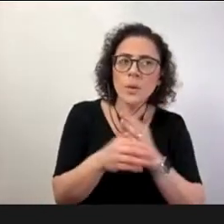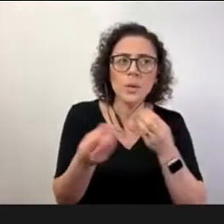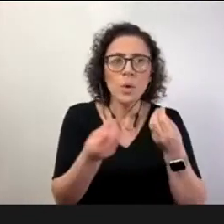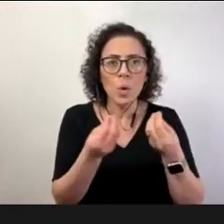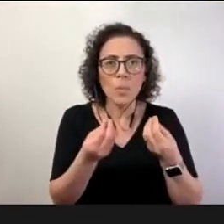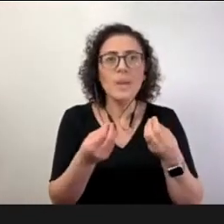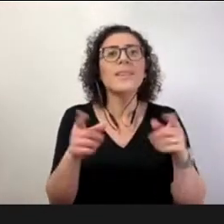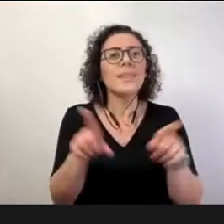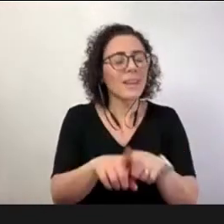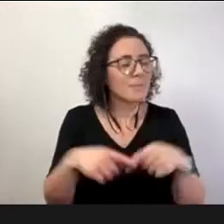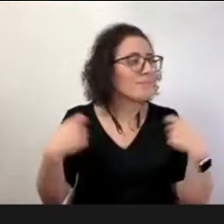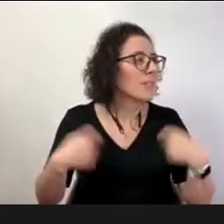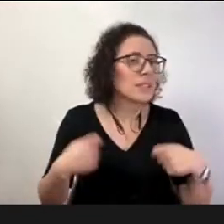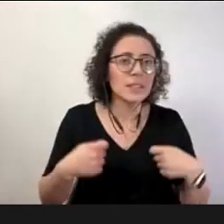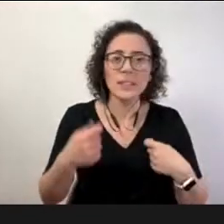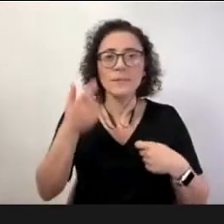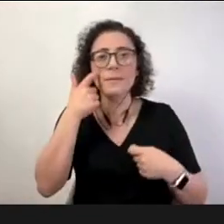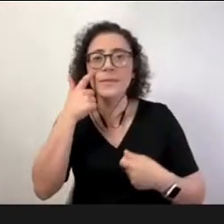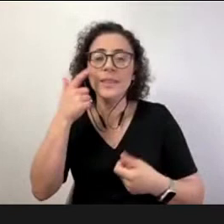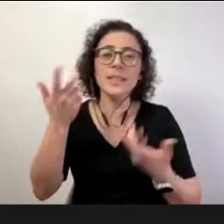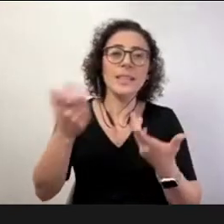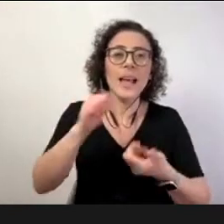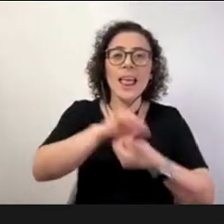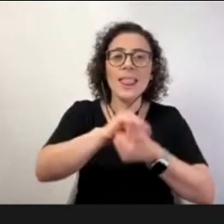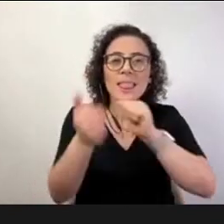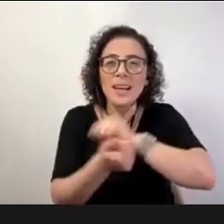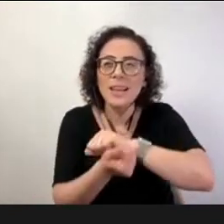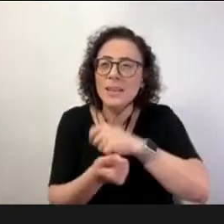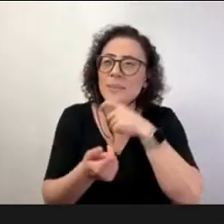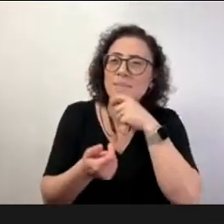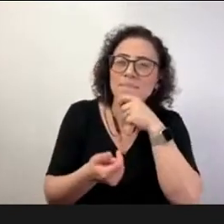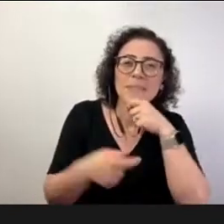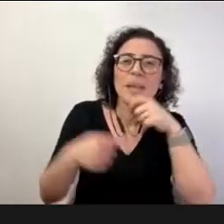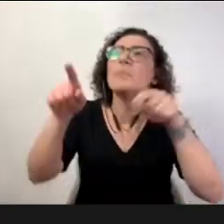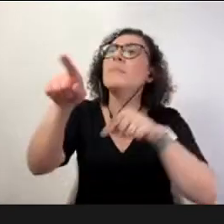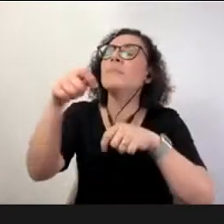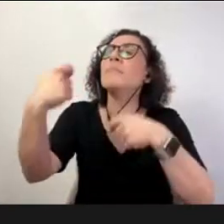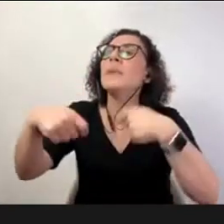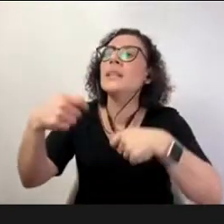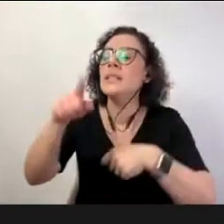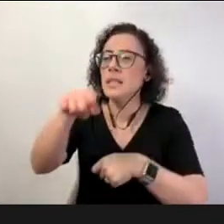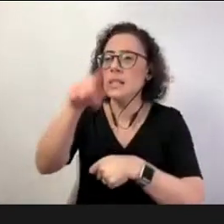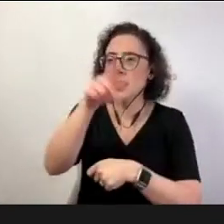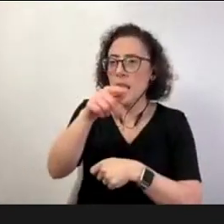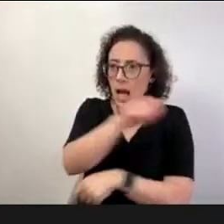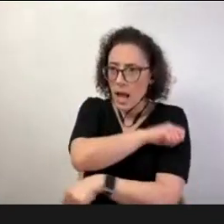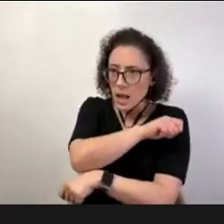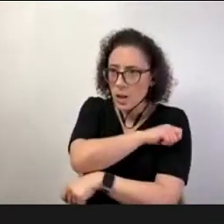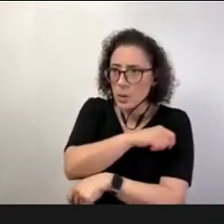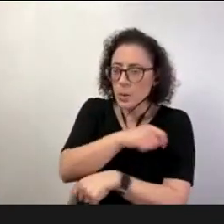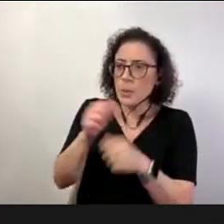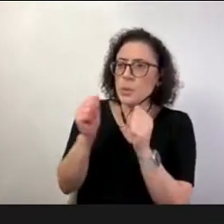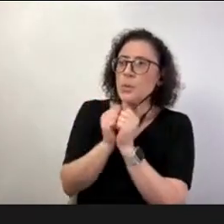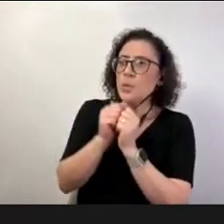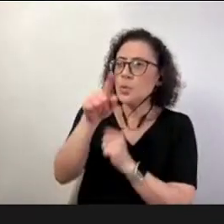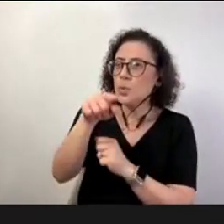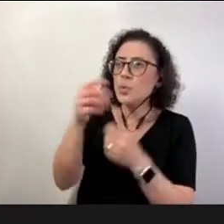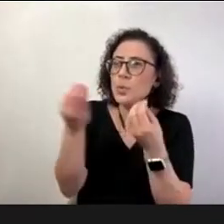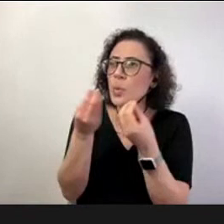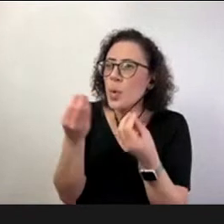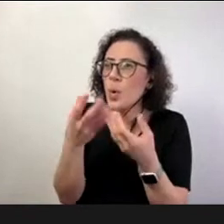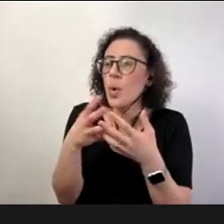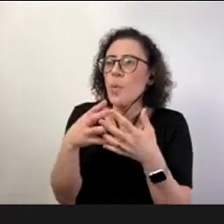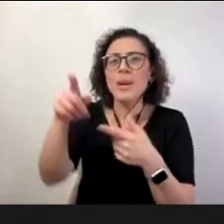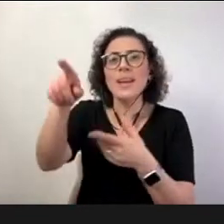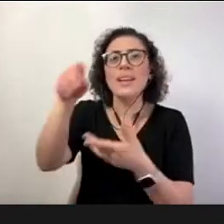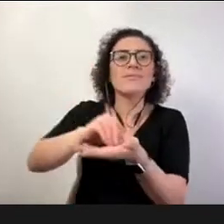recursos tecnológicos para acessar mas aí tinha de repente um celular o WhatsApp virou também um espaço educacional uma